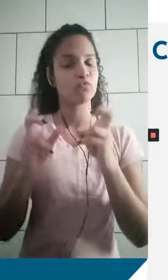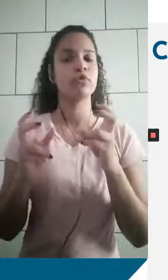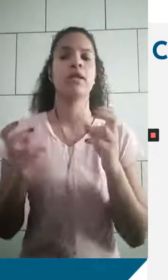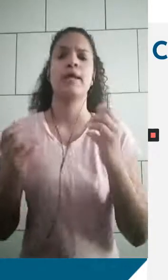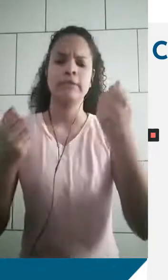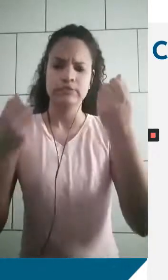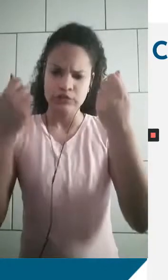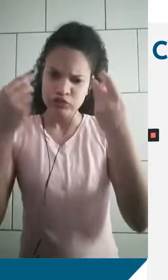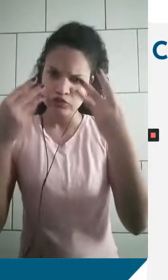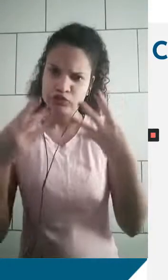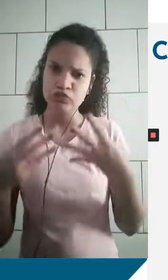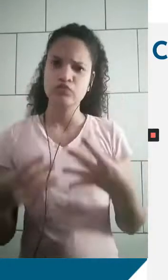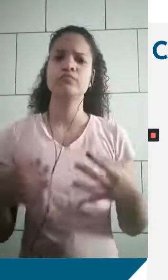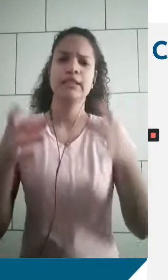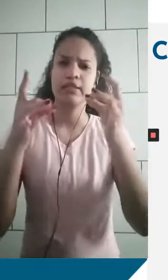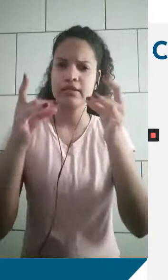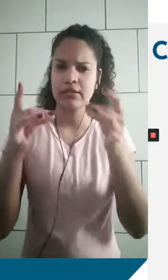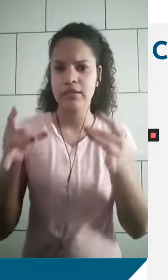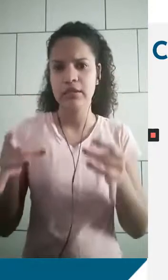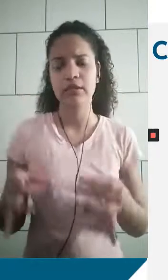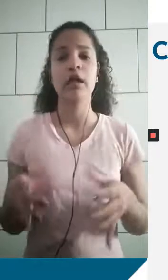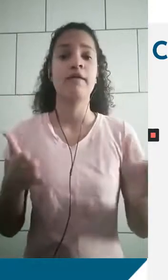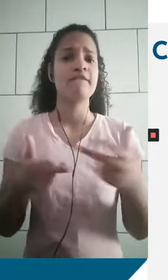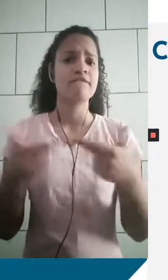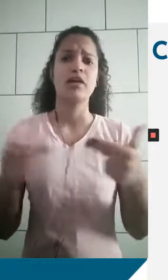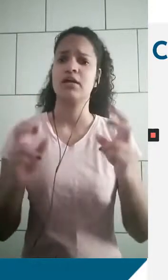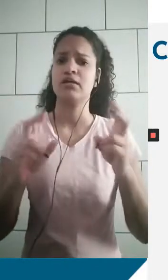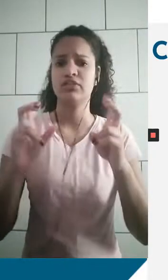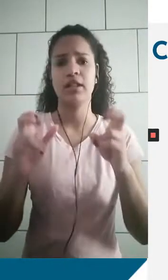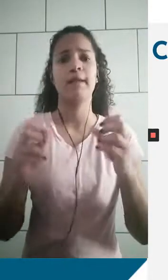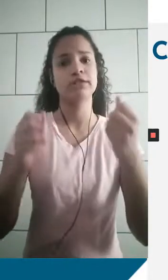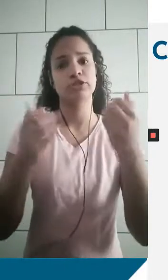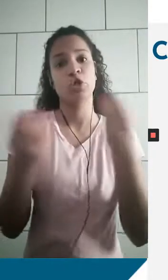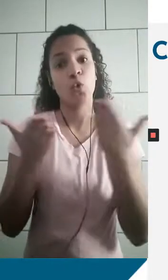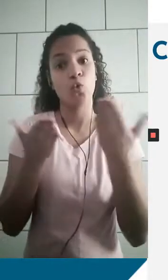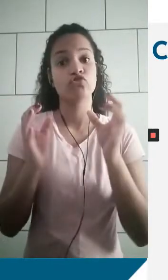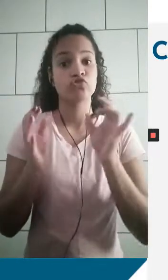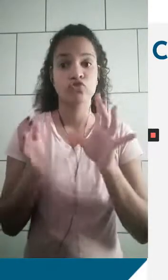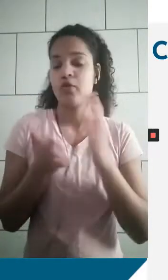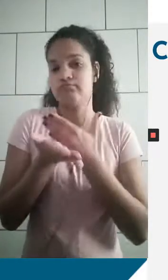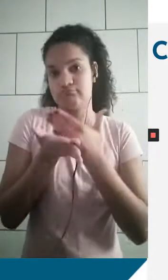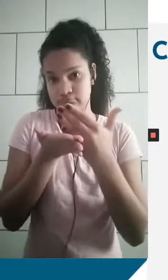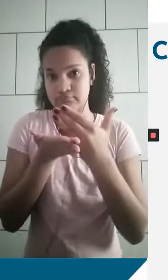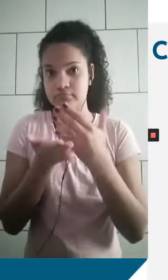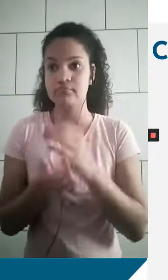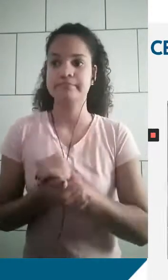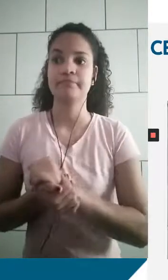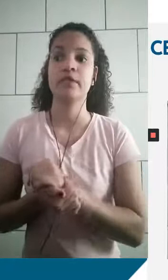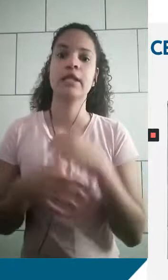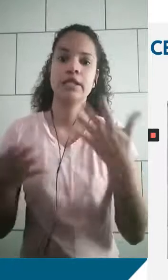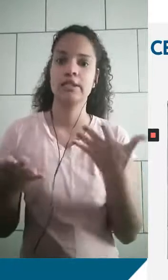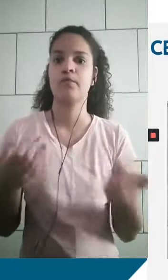descreve e discute e aprofunda muitos dos temas que serão aqui introduzidos. Então,